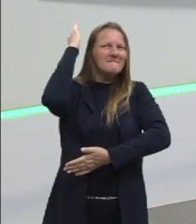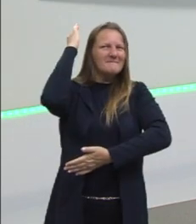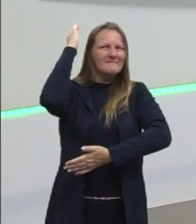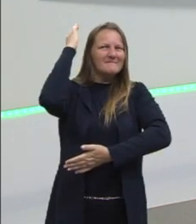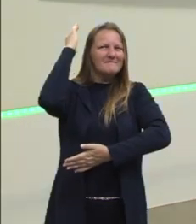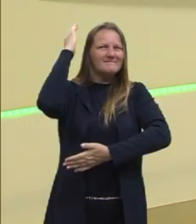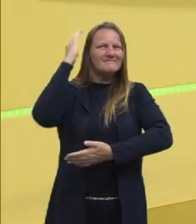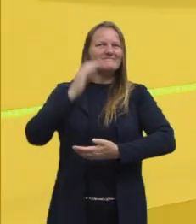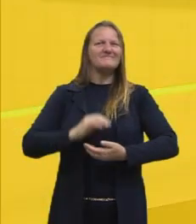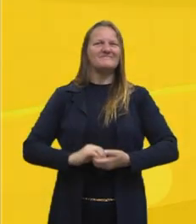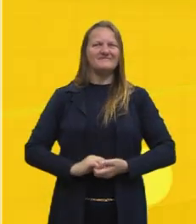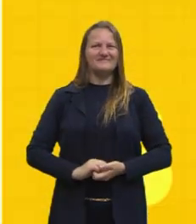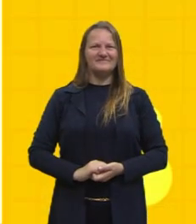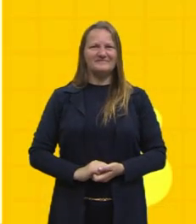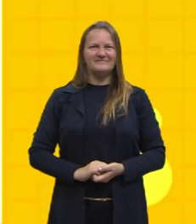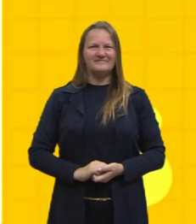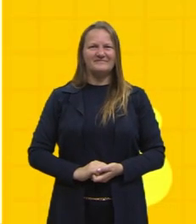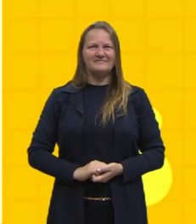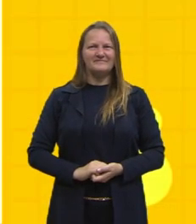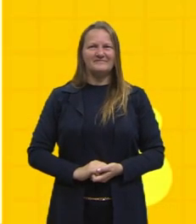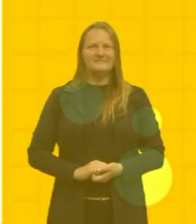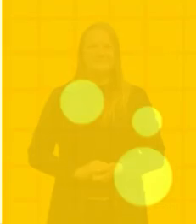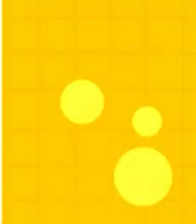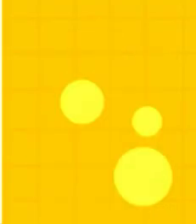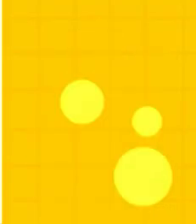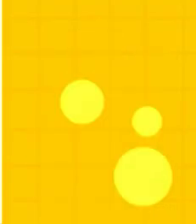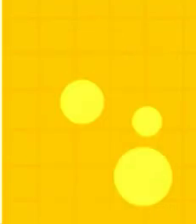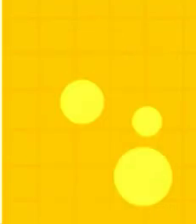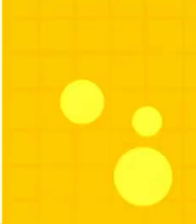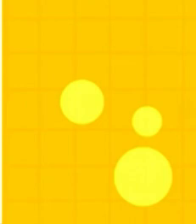Sous-titrage-Canada